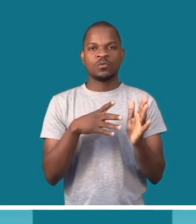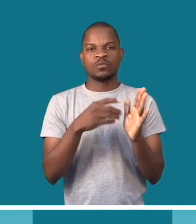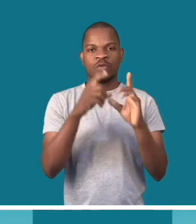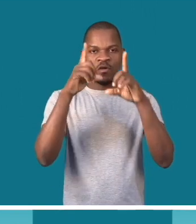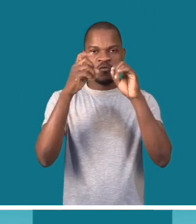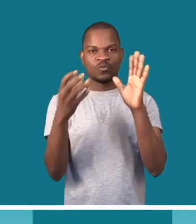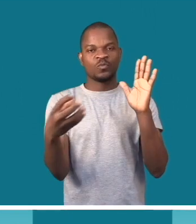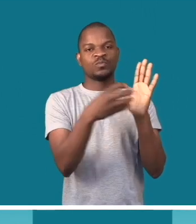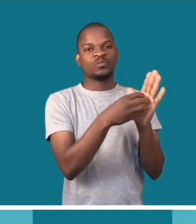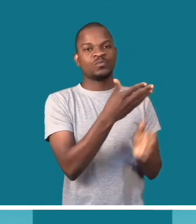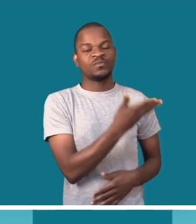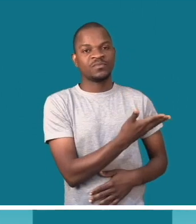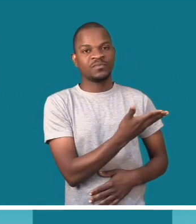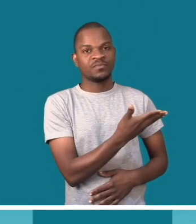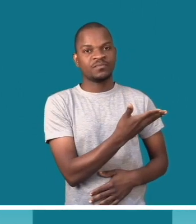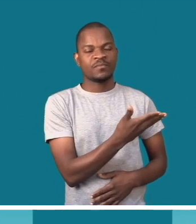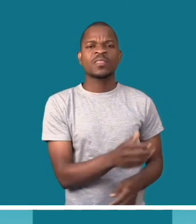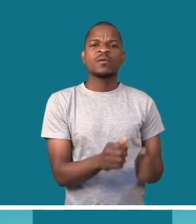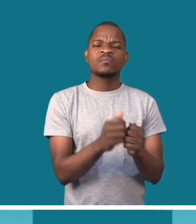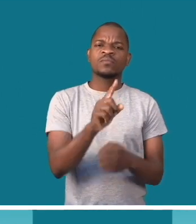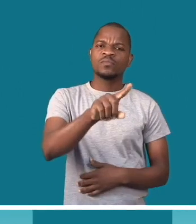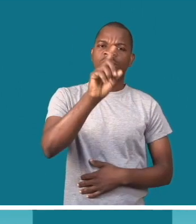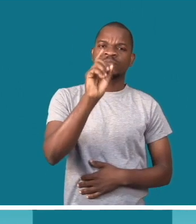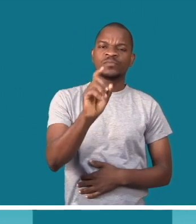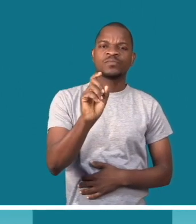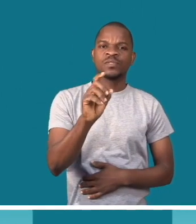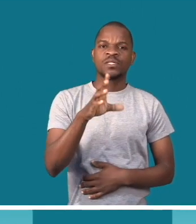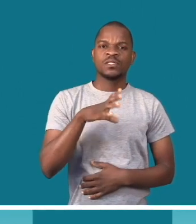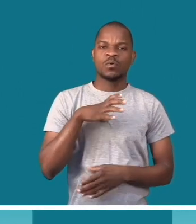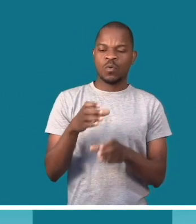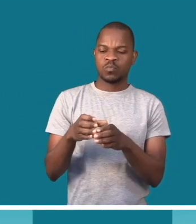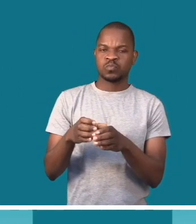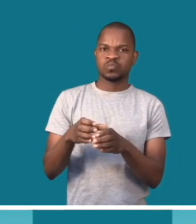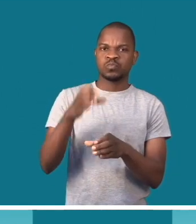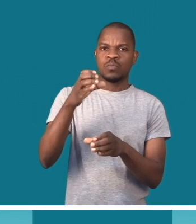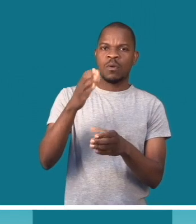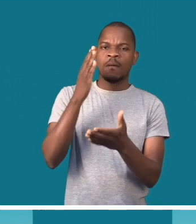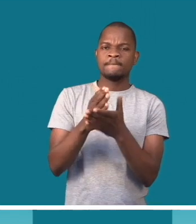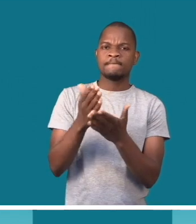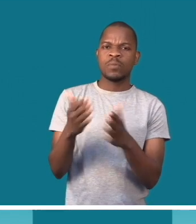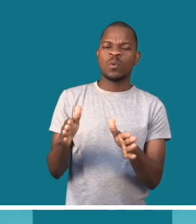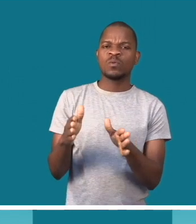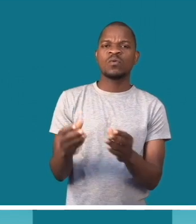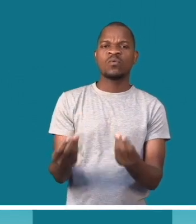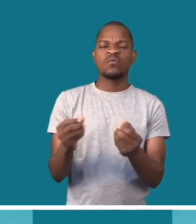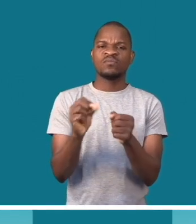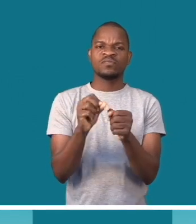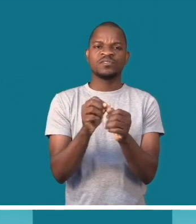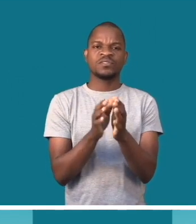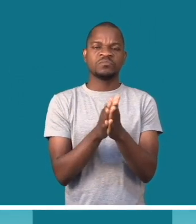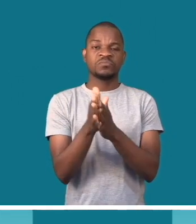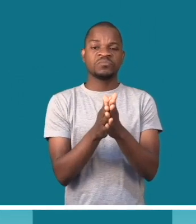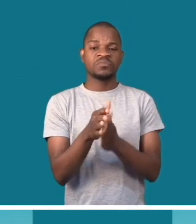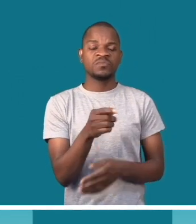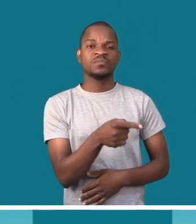um quadro maravilhoso desse. Dionísio, temos aqui garrafas. Como podemos